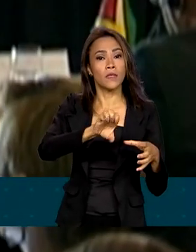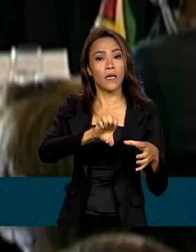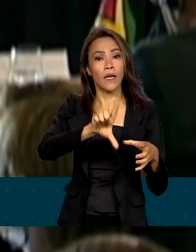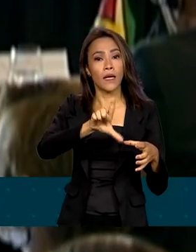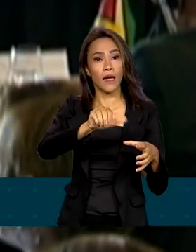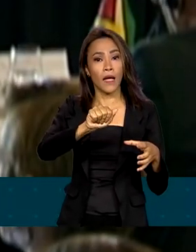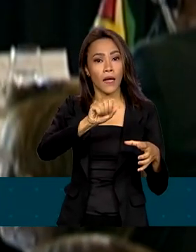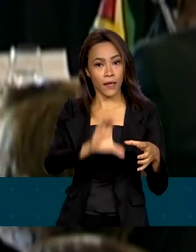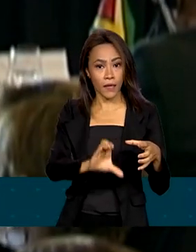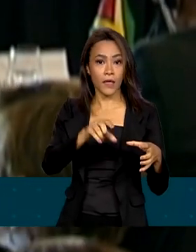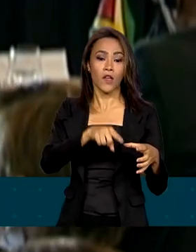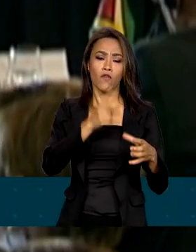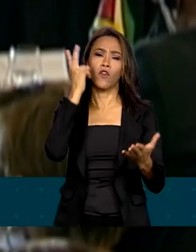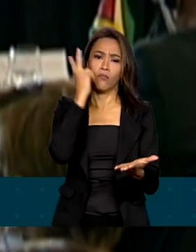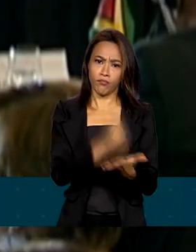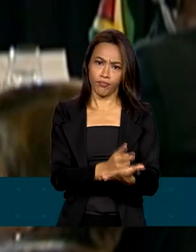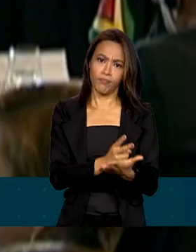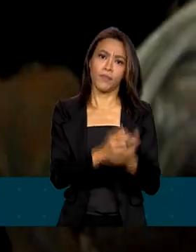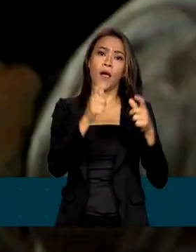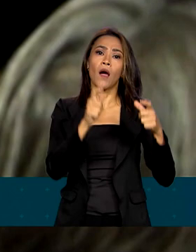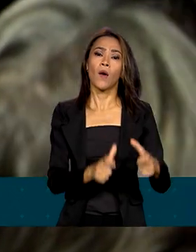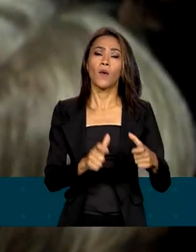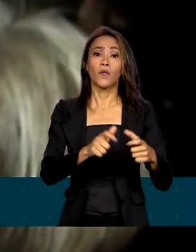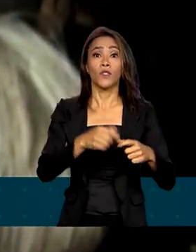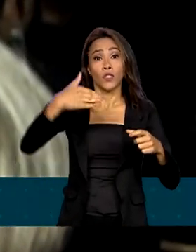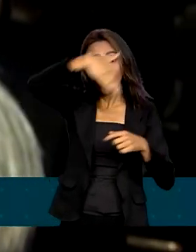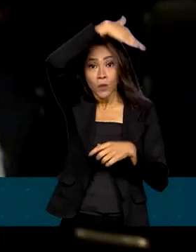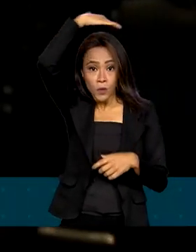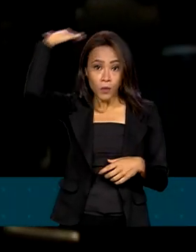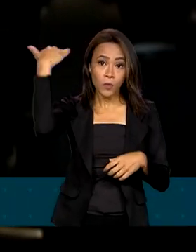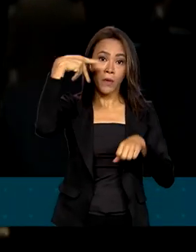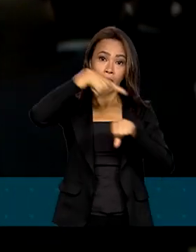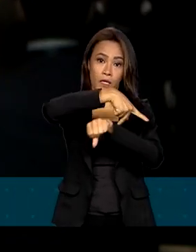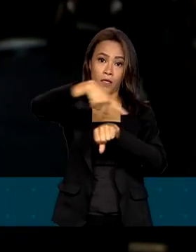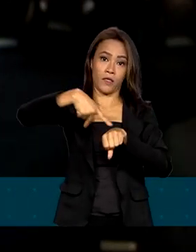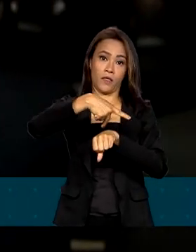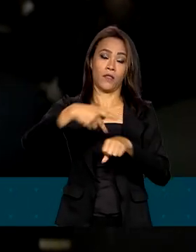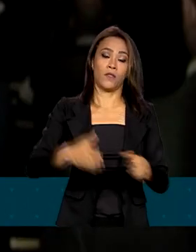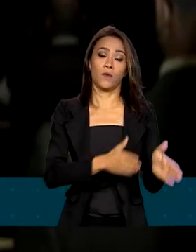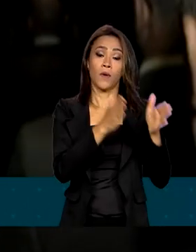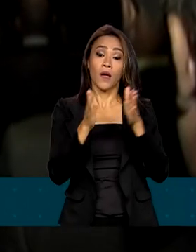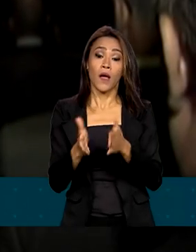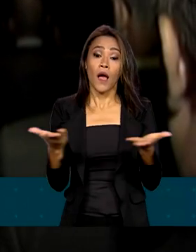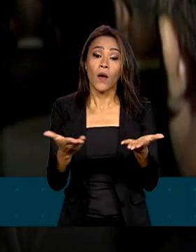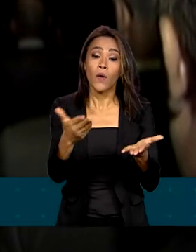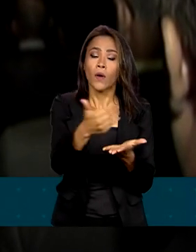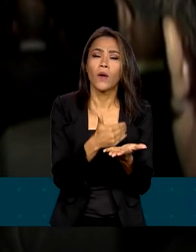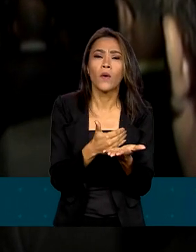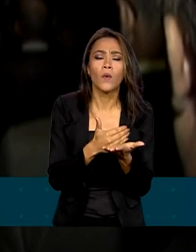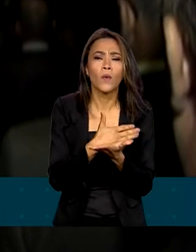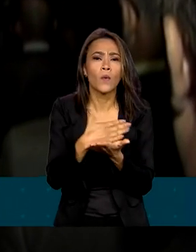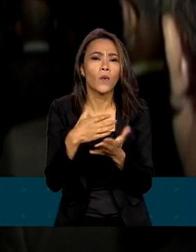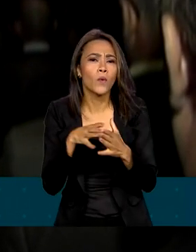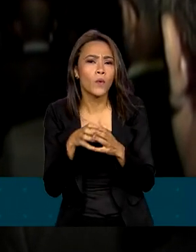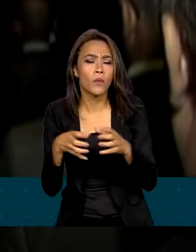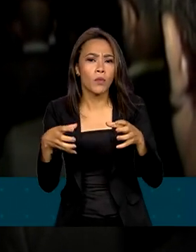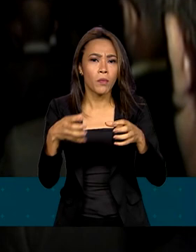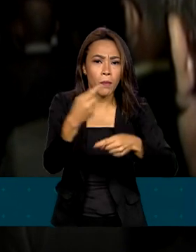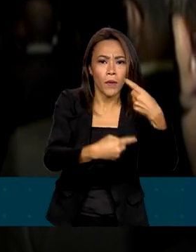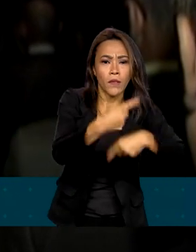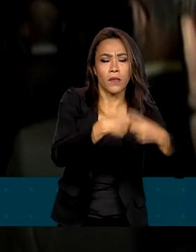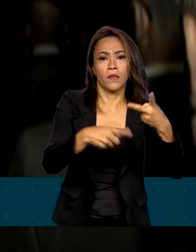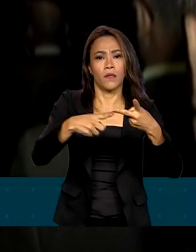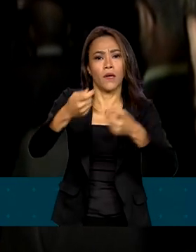foi formalmente estabelecida no México. O grupo busca a integração e a coordenação política, econômica e